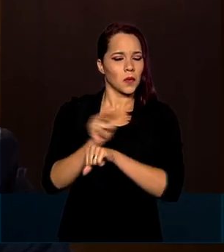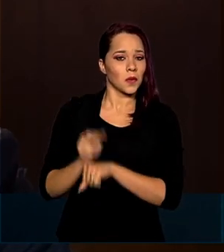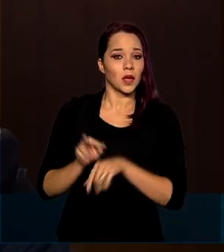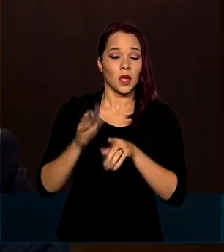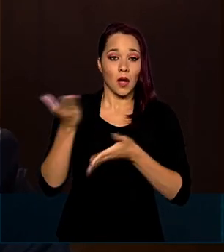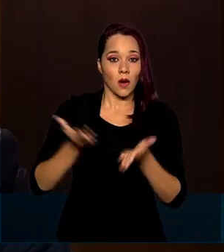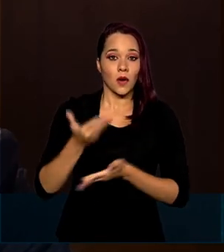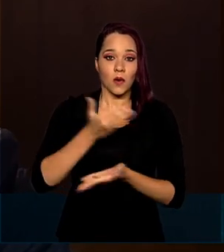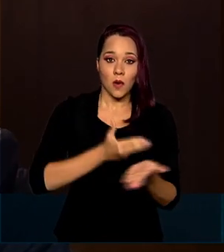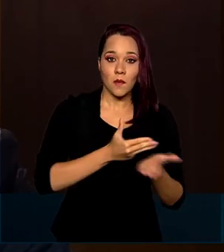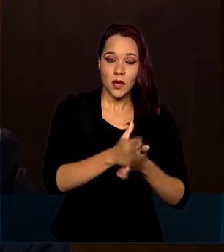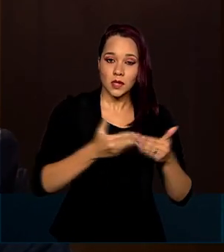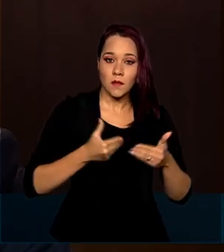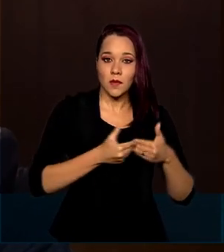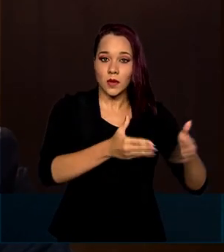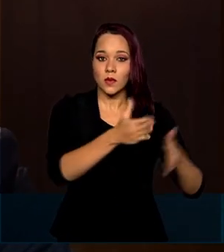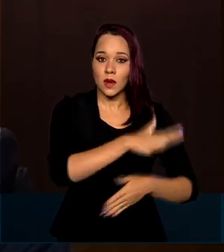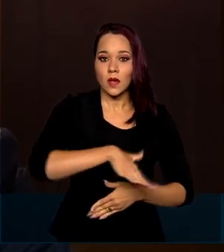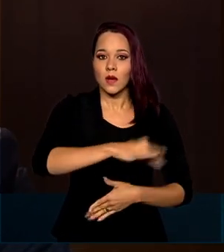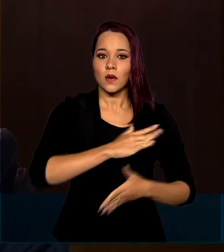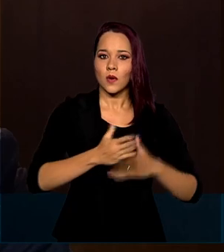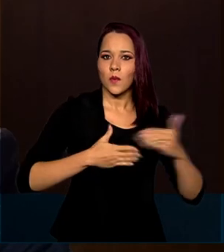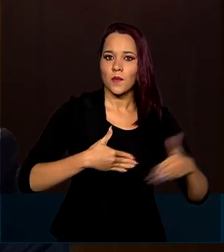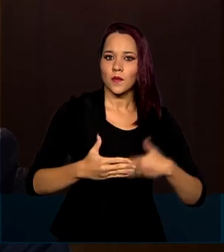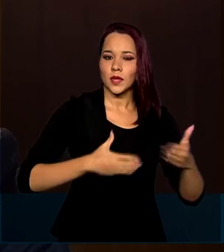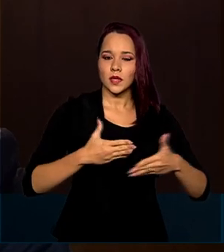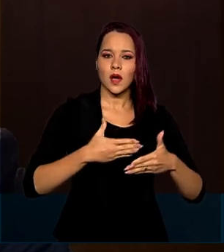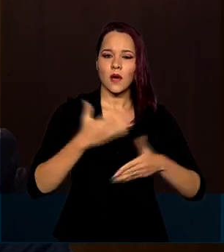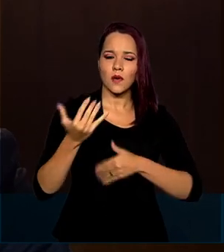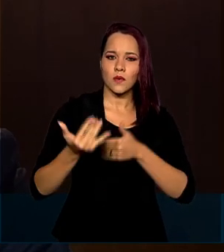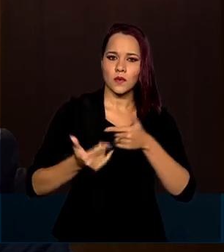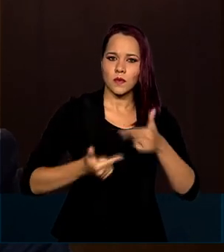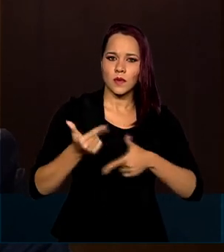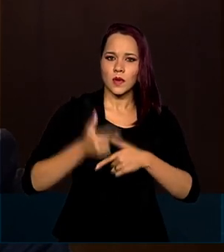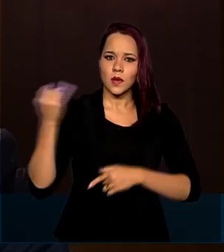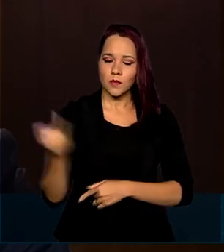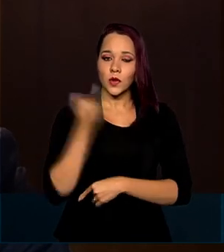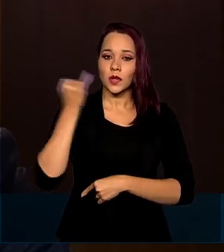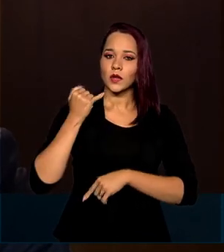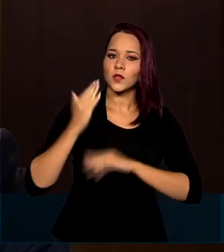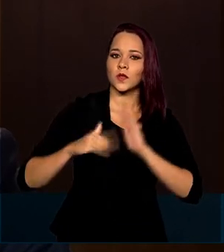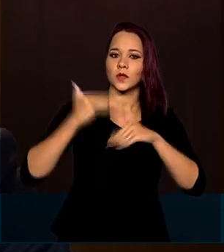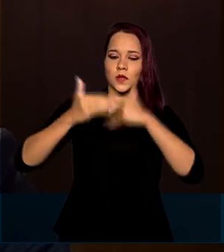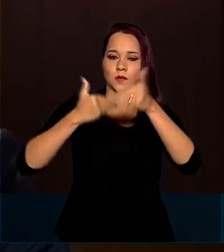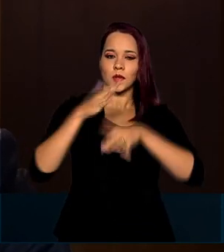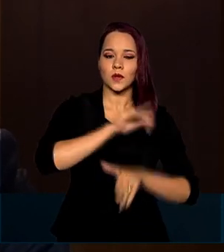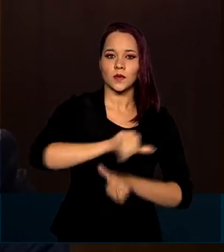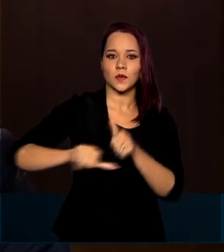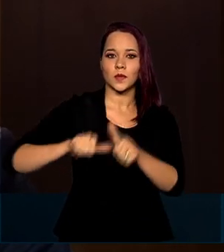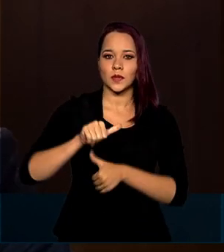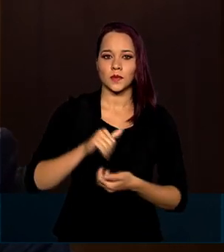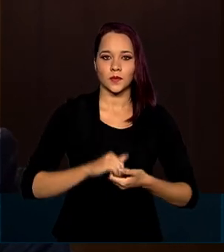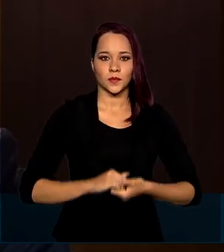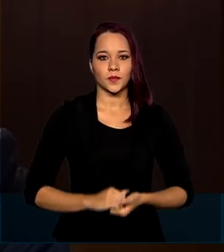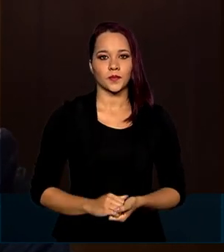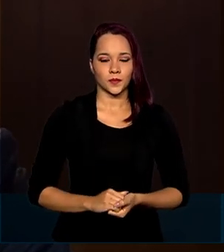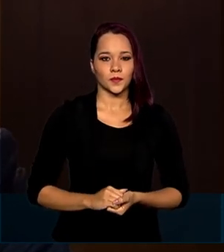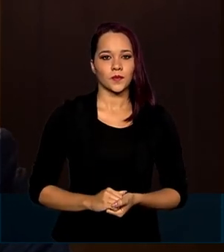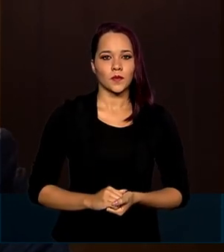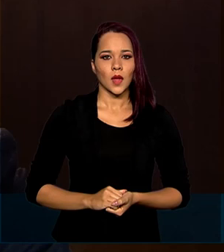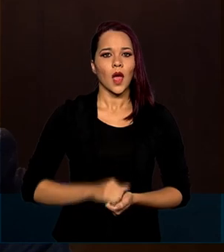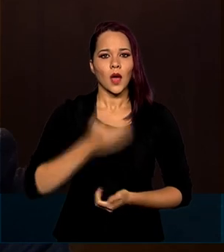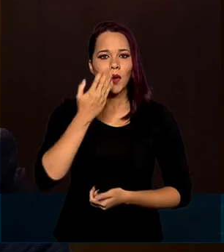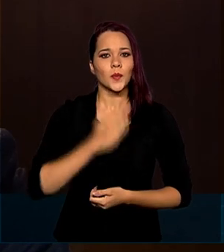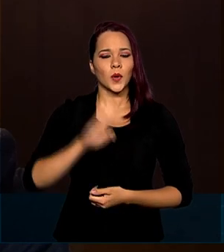passa a ter na abertura comercial a ferramenta indispensável de crescimento e transformação. Reafirmo